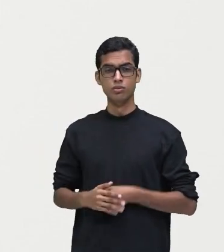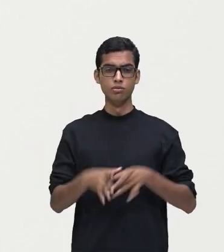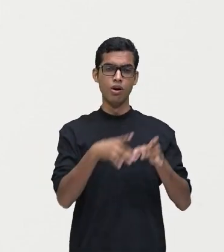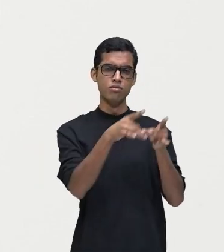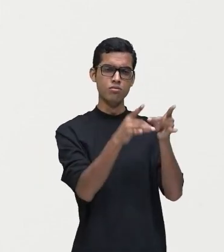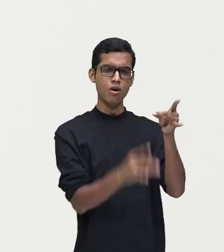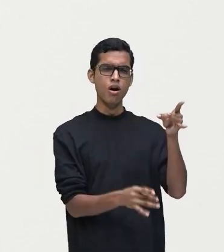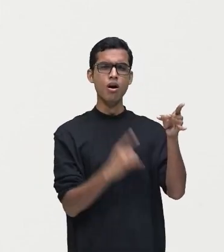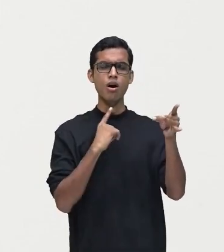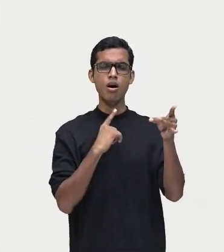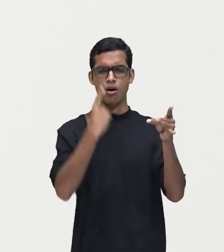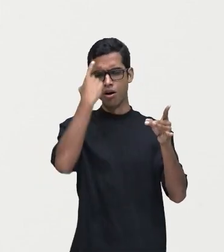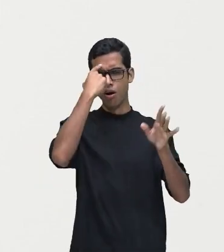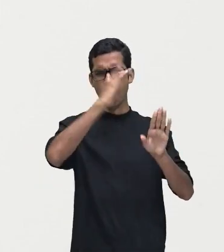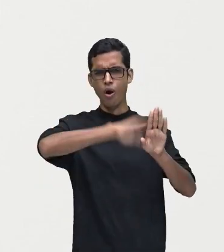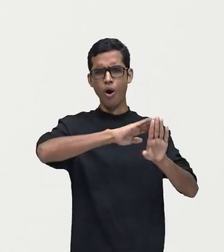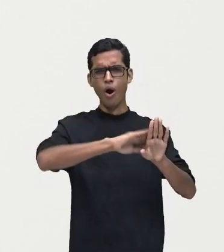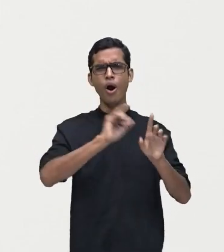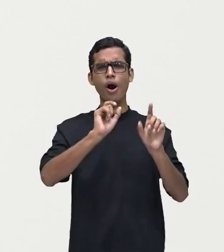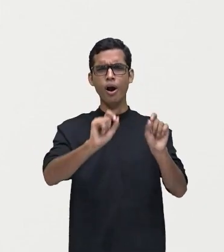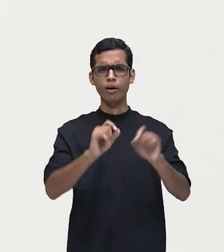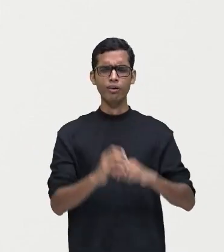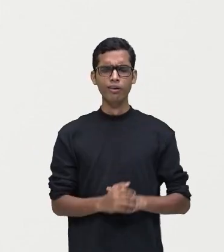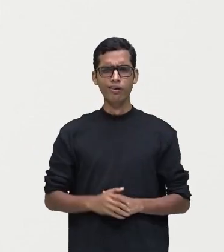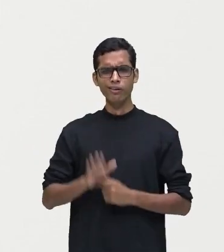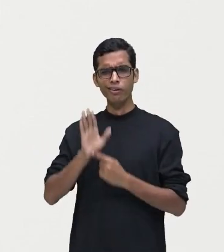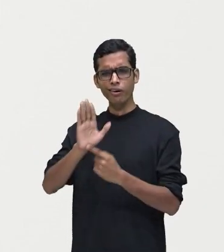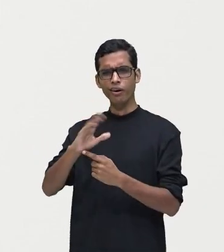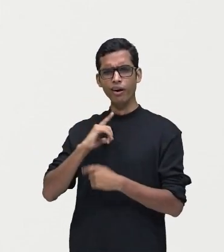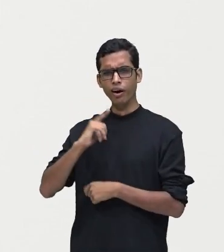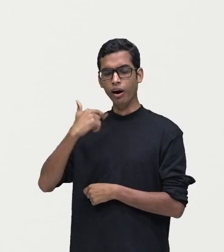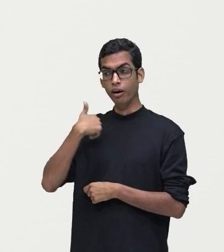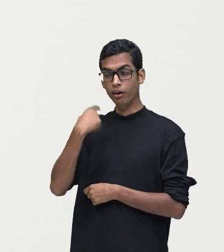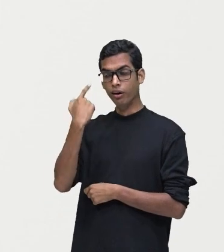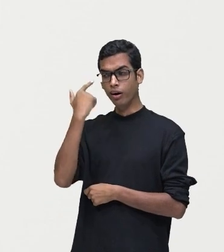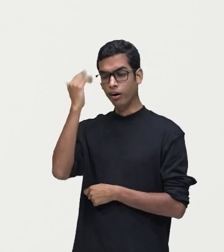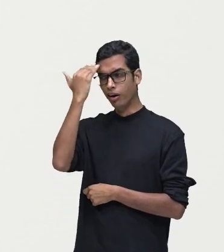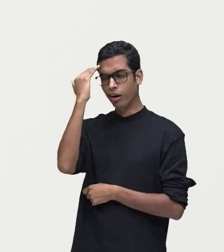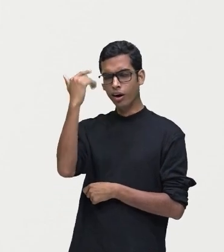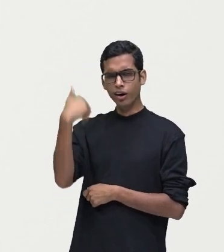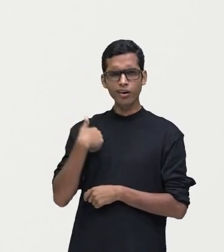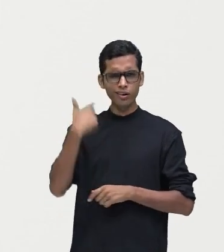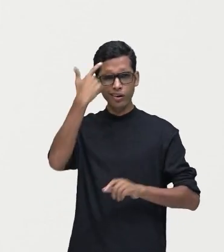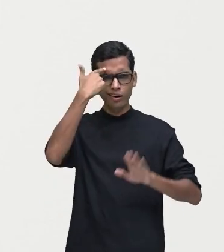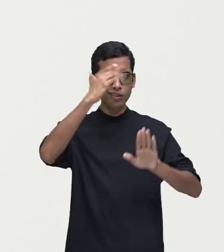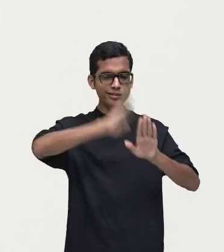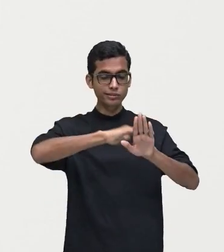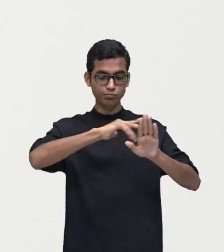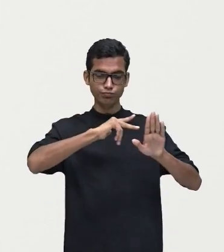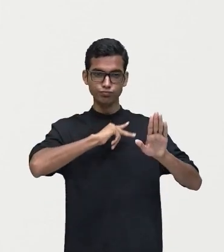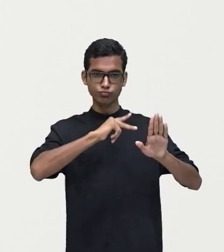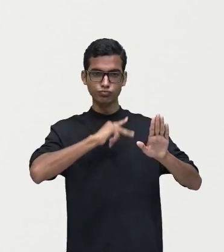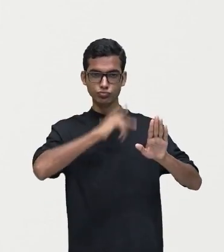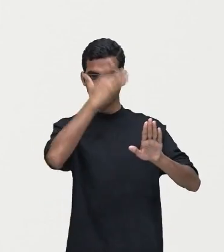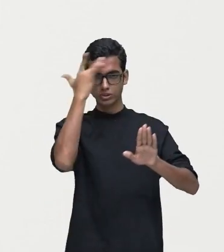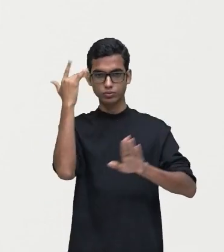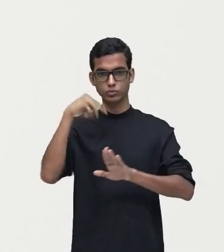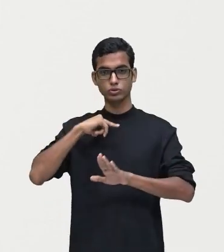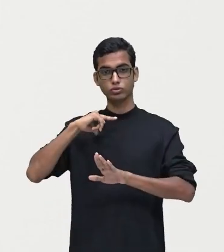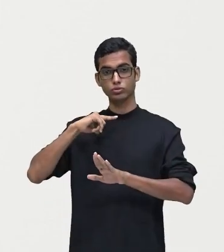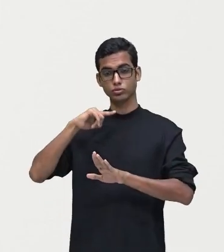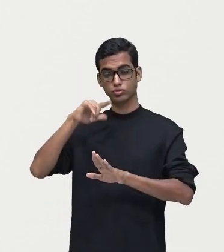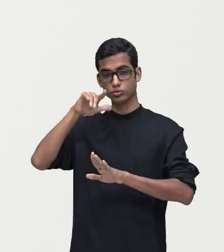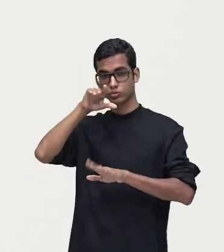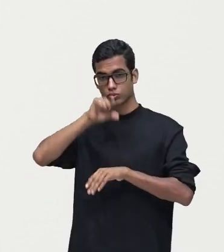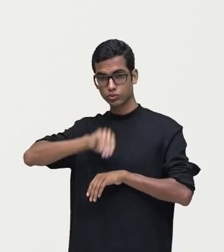subjetiva evidencia, olha só, as impressões pessoais do emissor, do